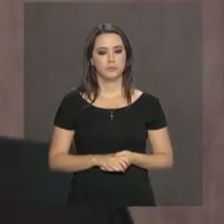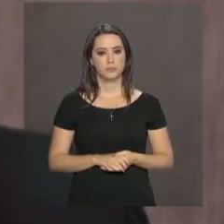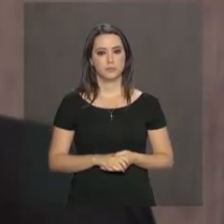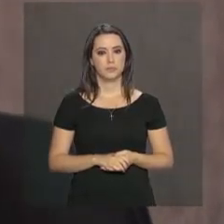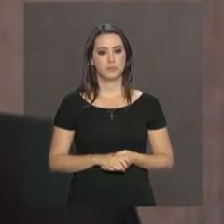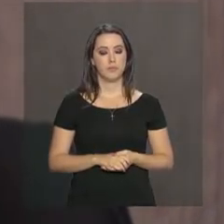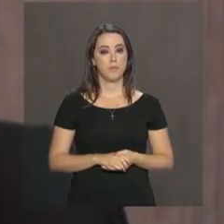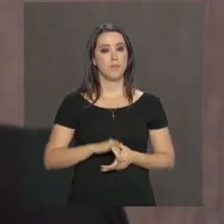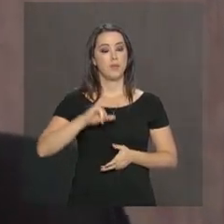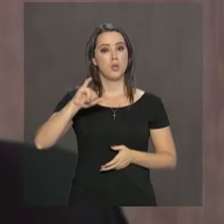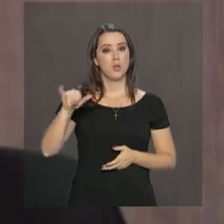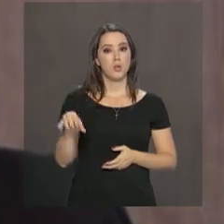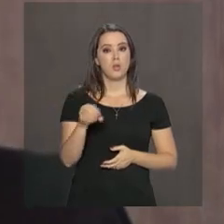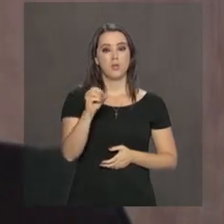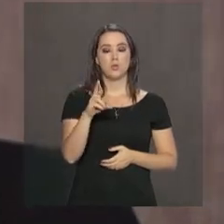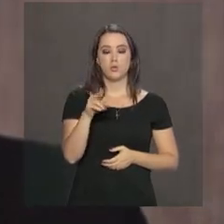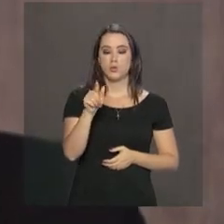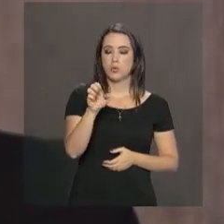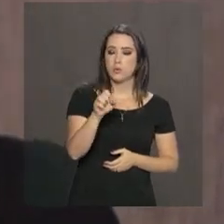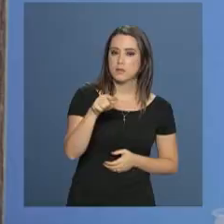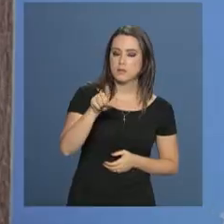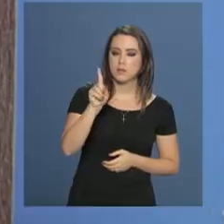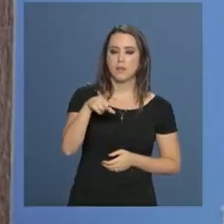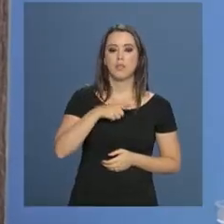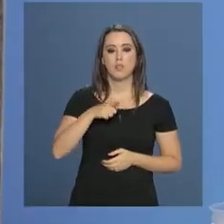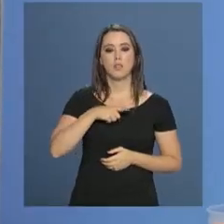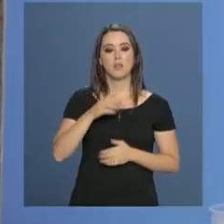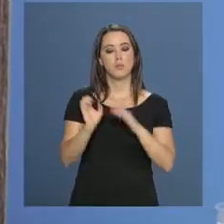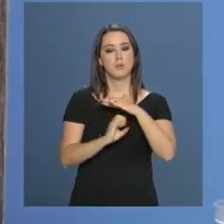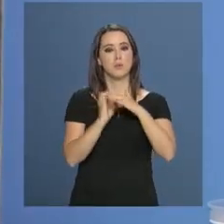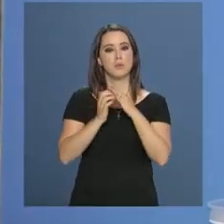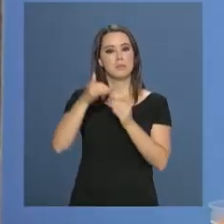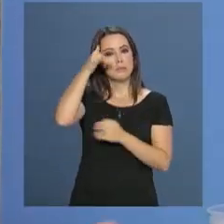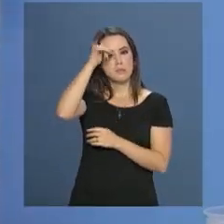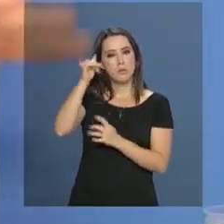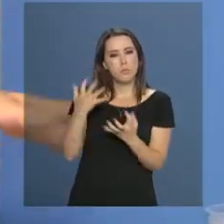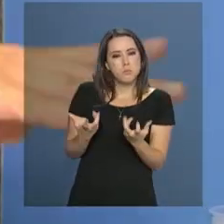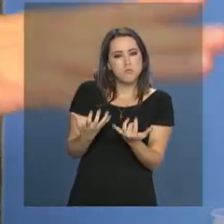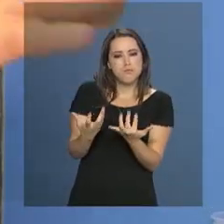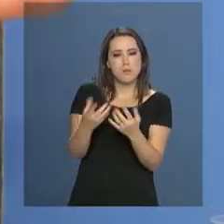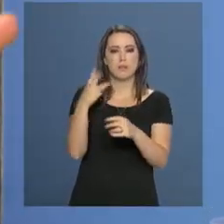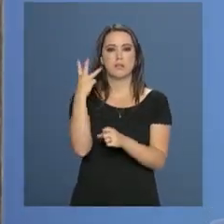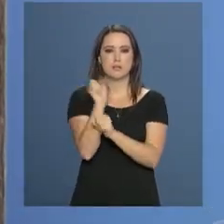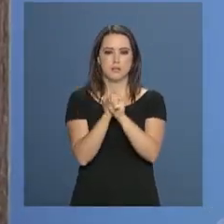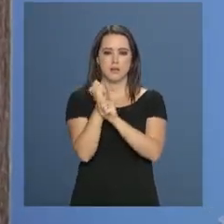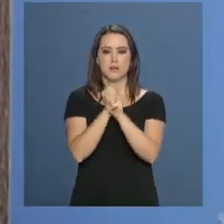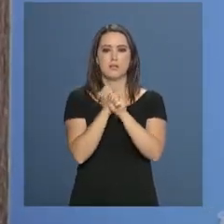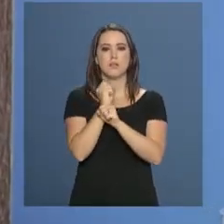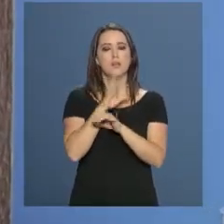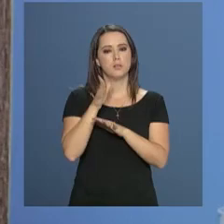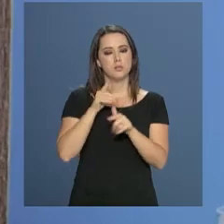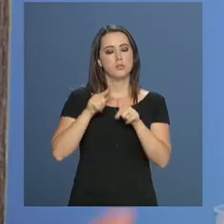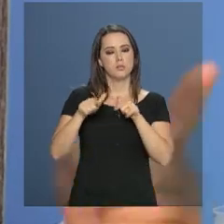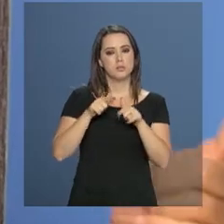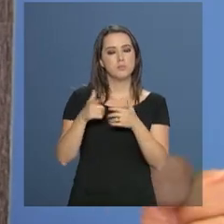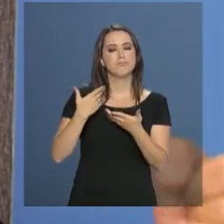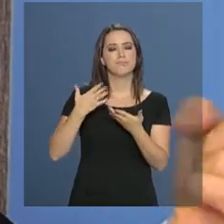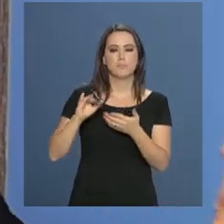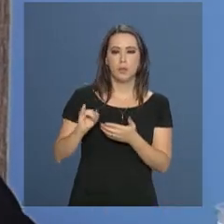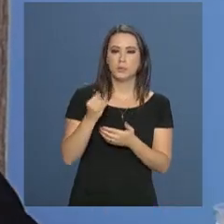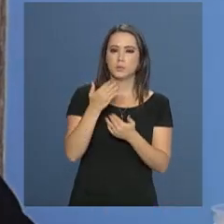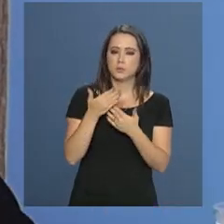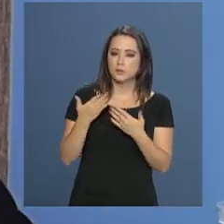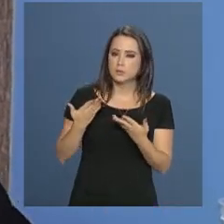José Augusto tem uma empresa de prevenção de incêndios. No mercado, há três anos, segundo ele, ainda há muita